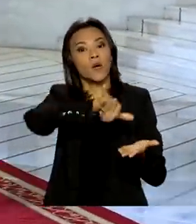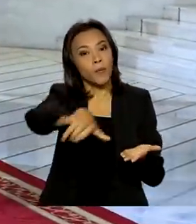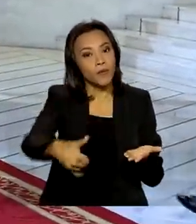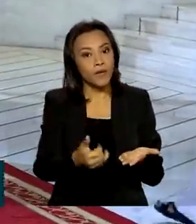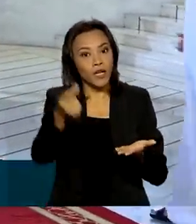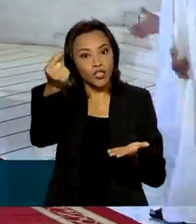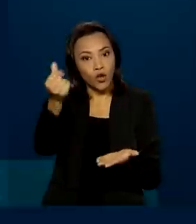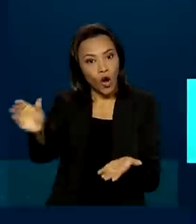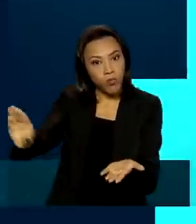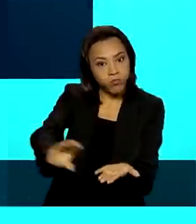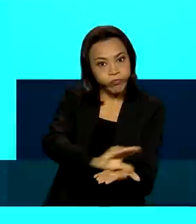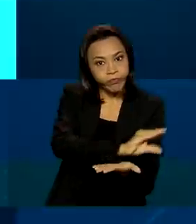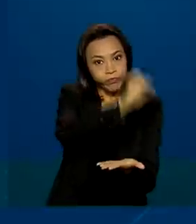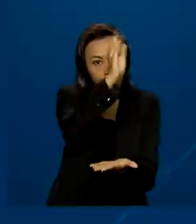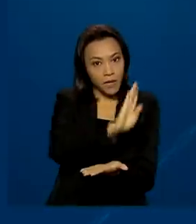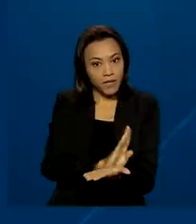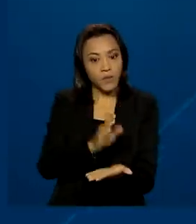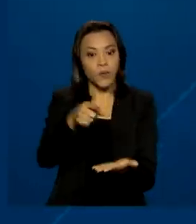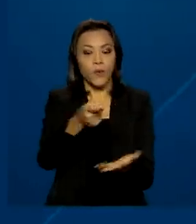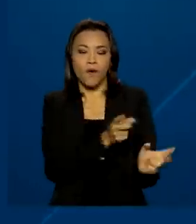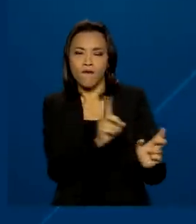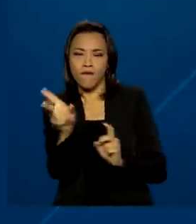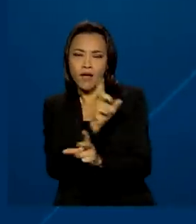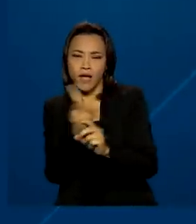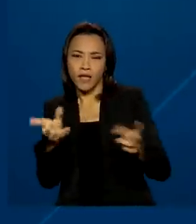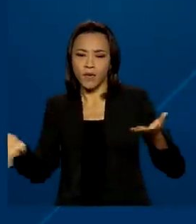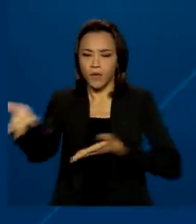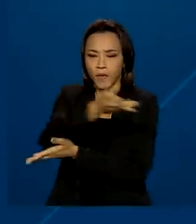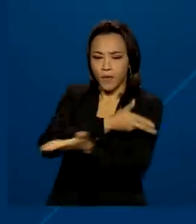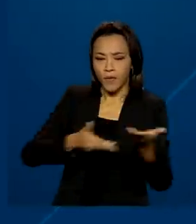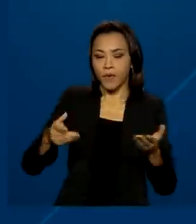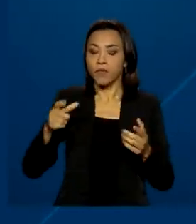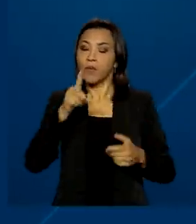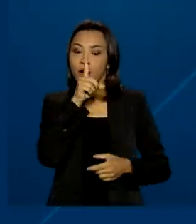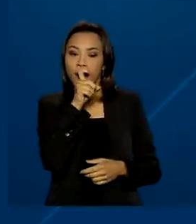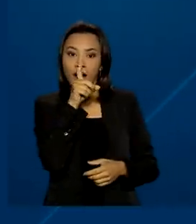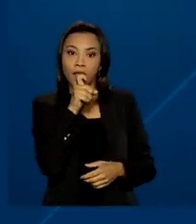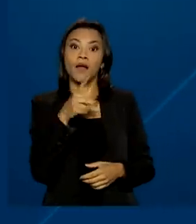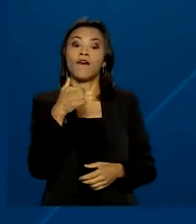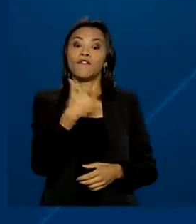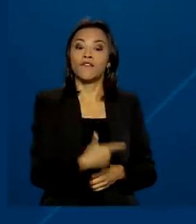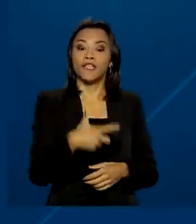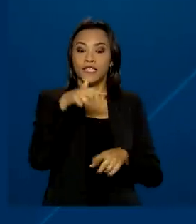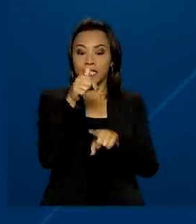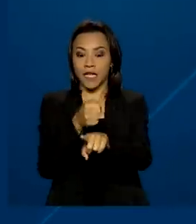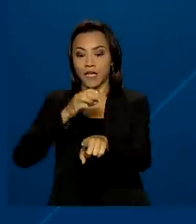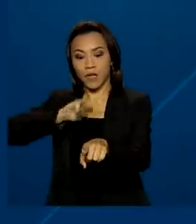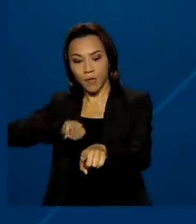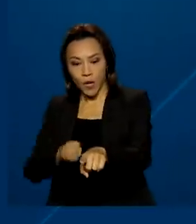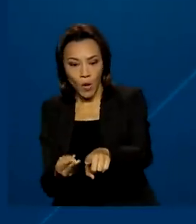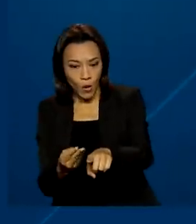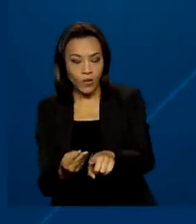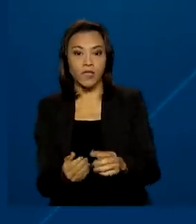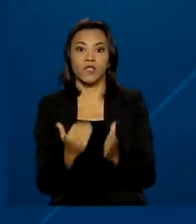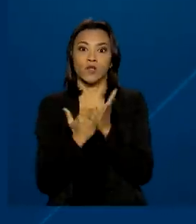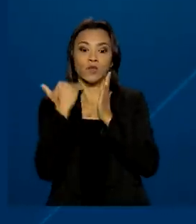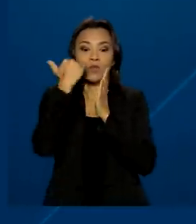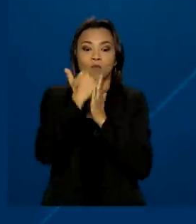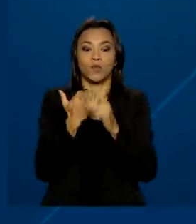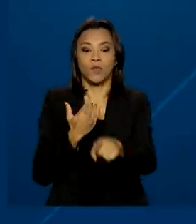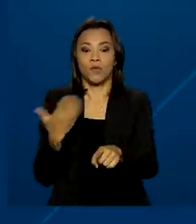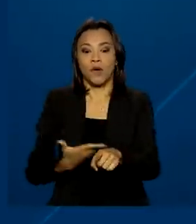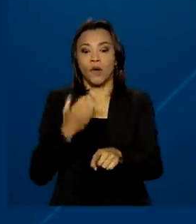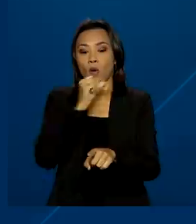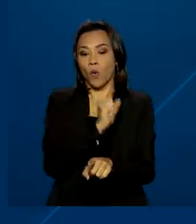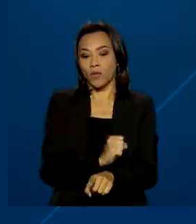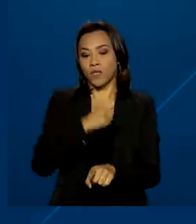investimentos no Brasil. O comércio bilateral entre Brasil e Catar passou de 27 milhões de dólares em 2000 para 823